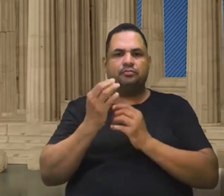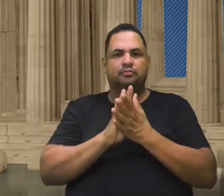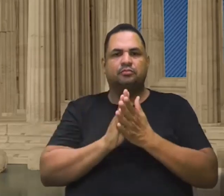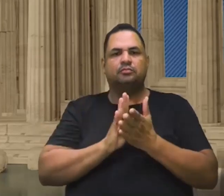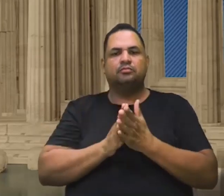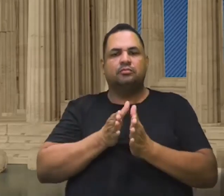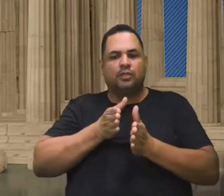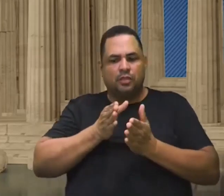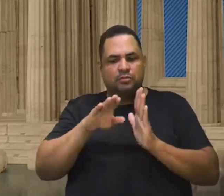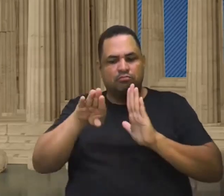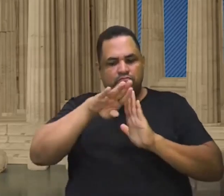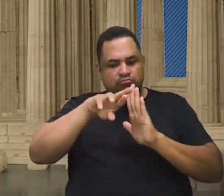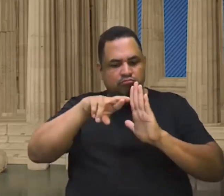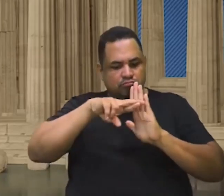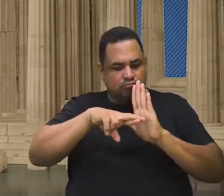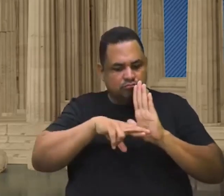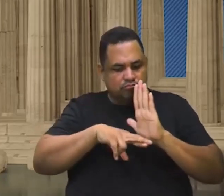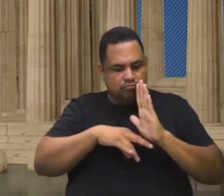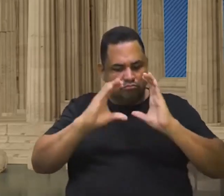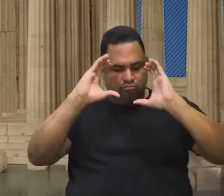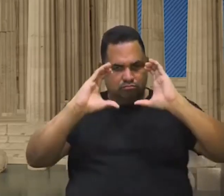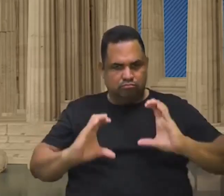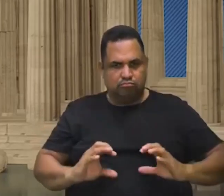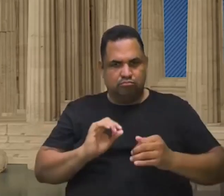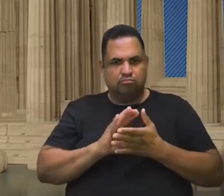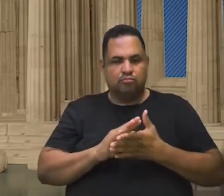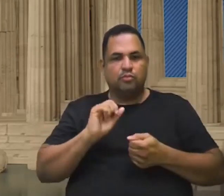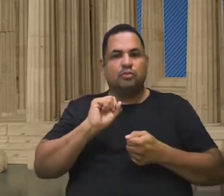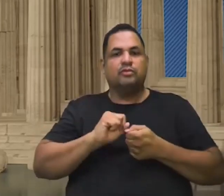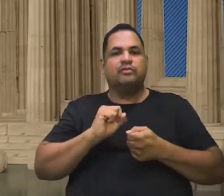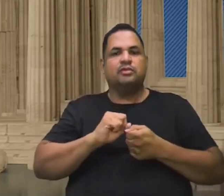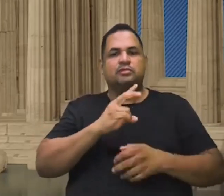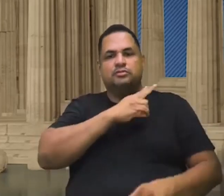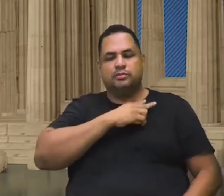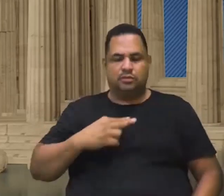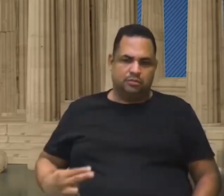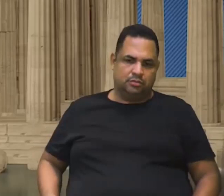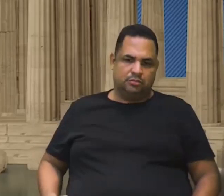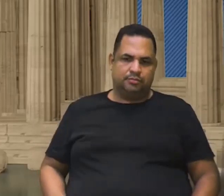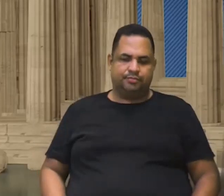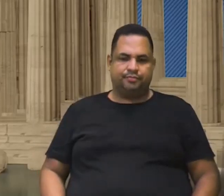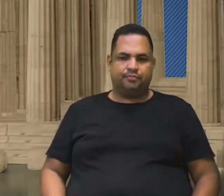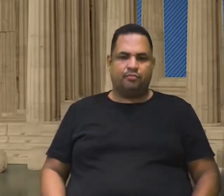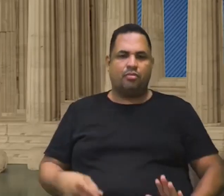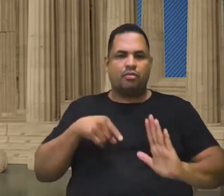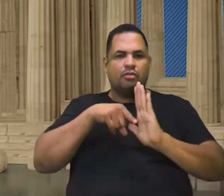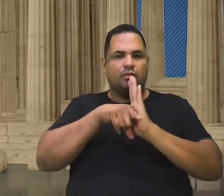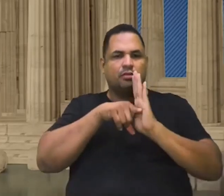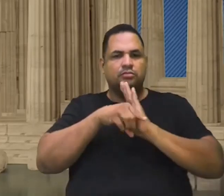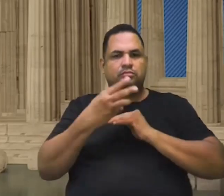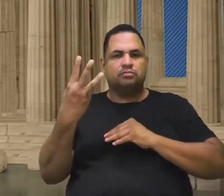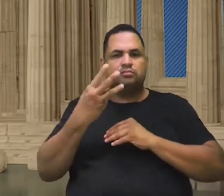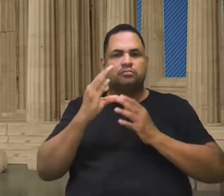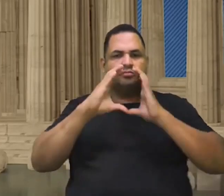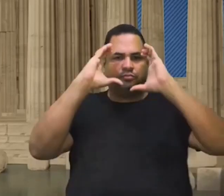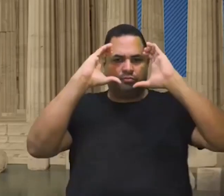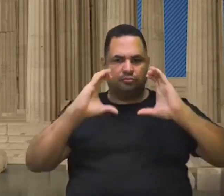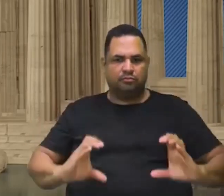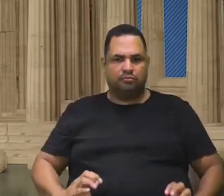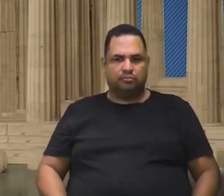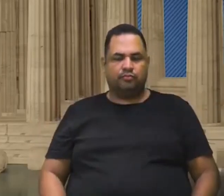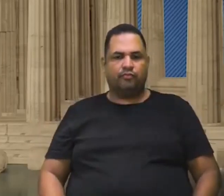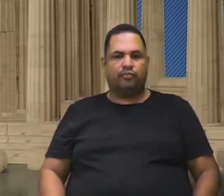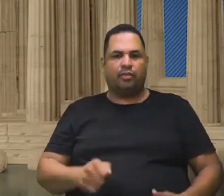regras que regem o comportamento e a função de um vereador. Então, vamos começar os três comportamentos.